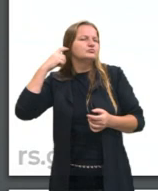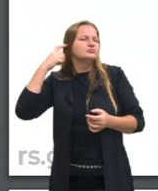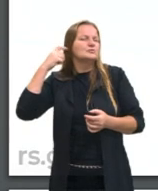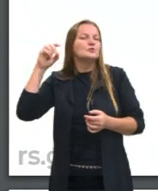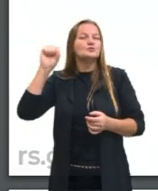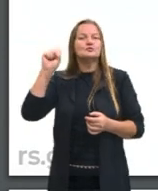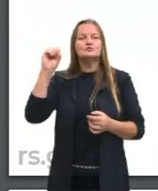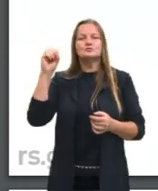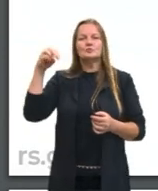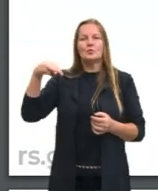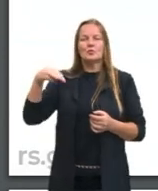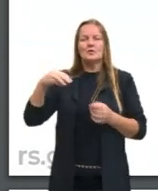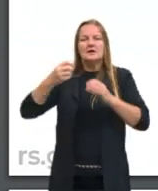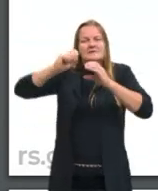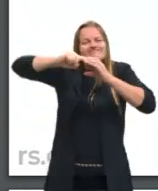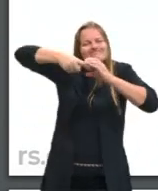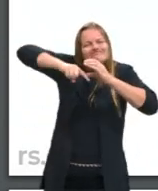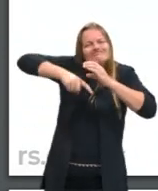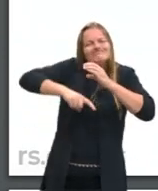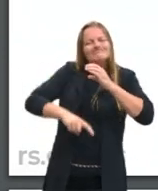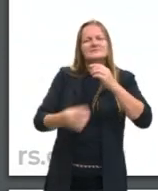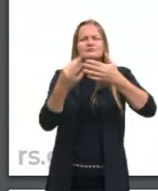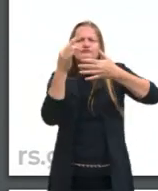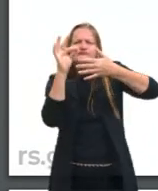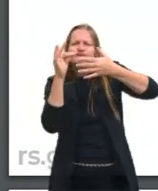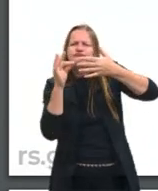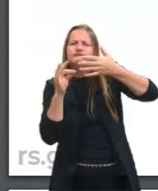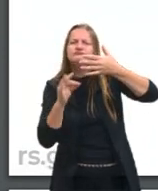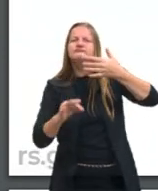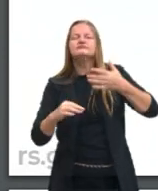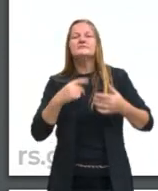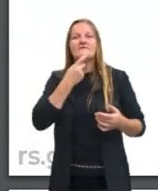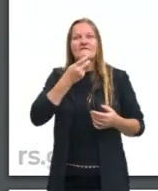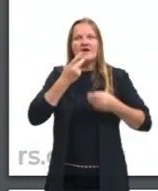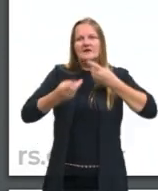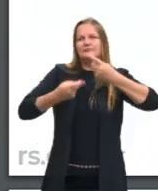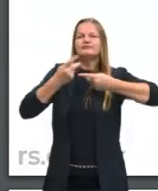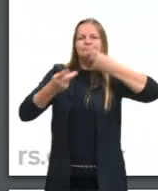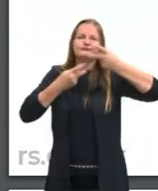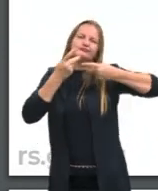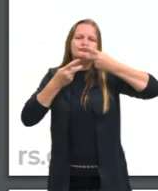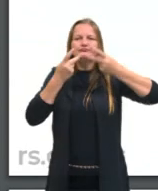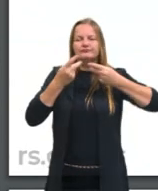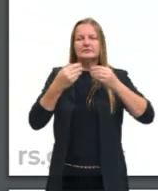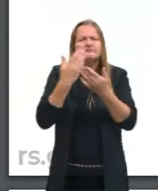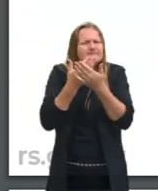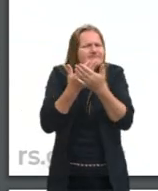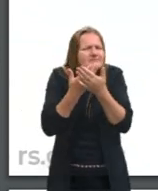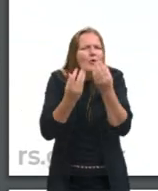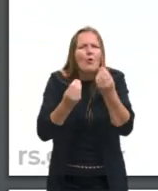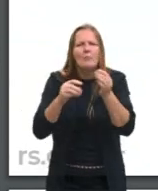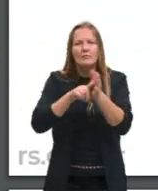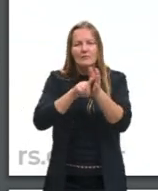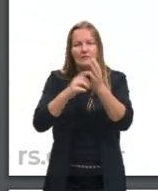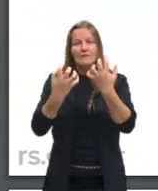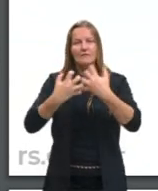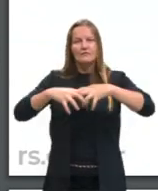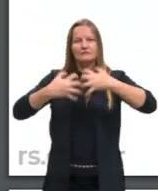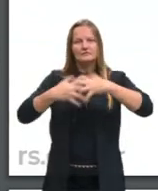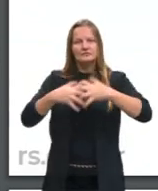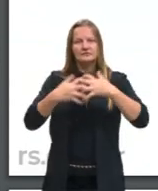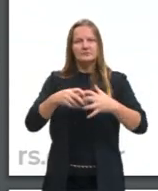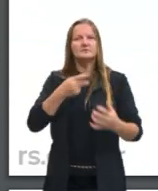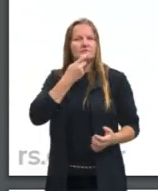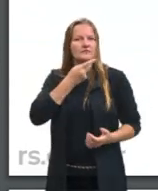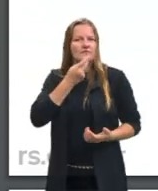detalhado dos sons da nossa fala. Então a gente tem ali um estudo de como funciona o